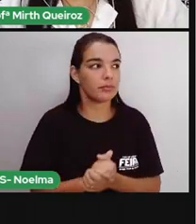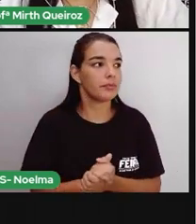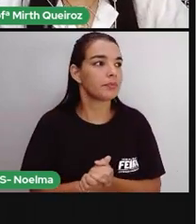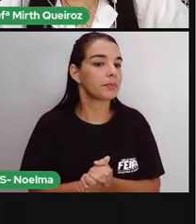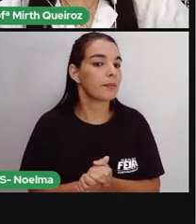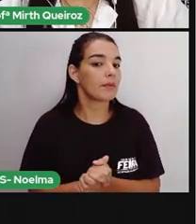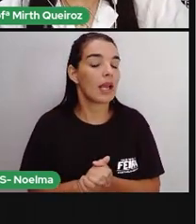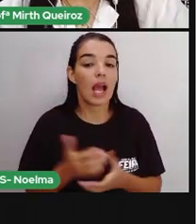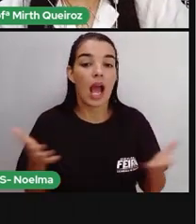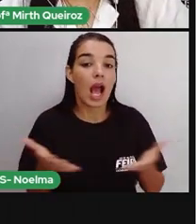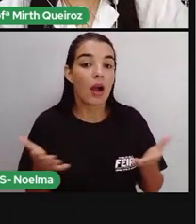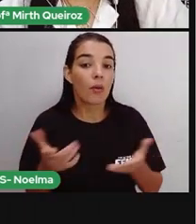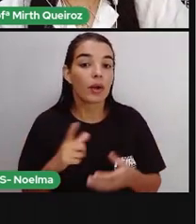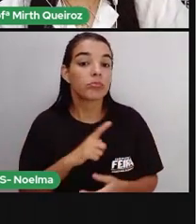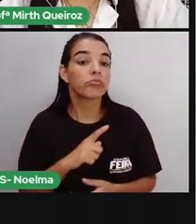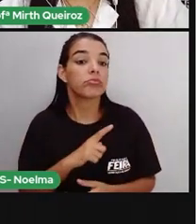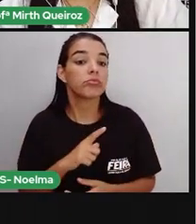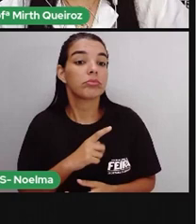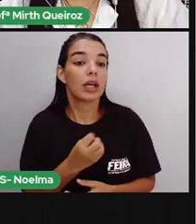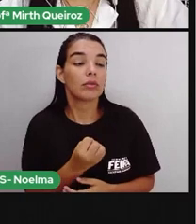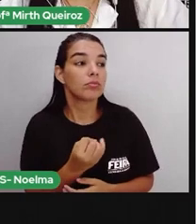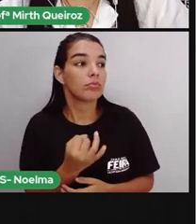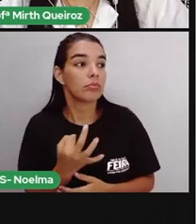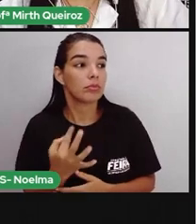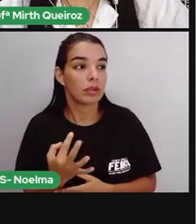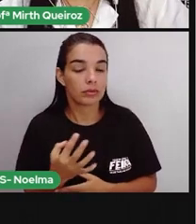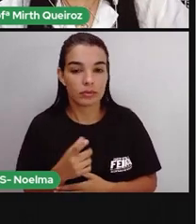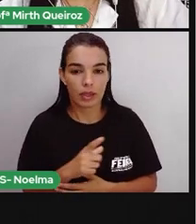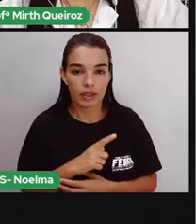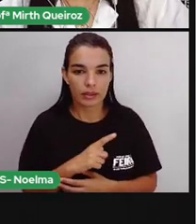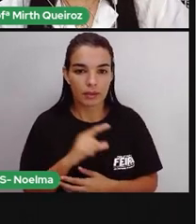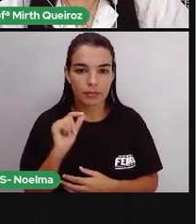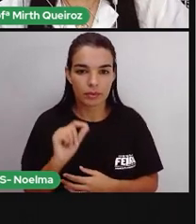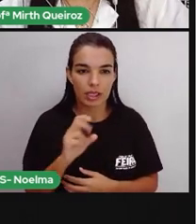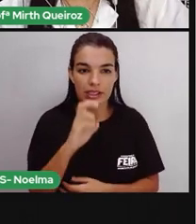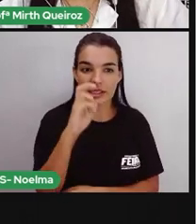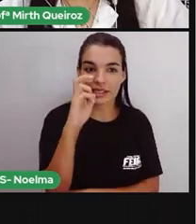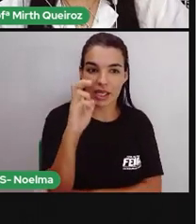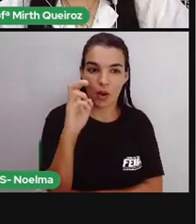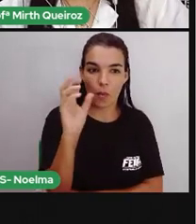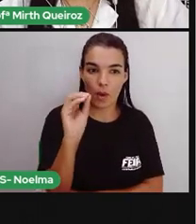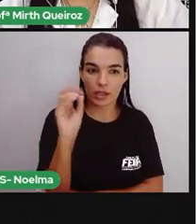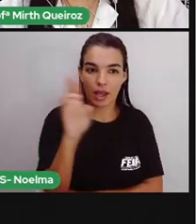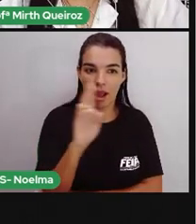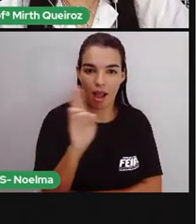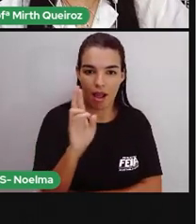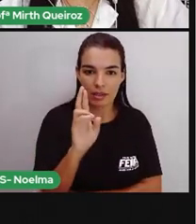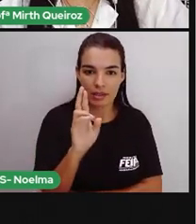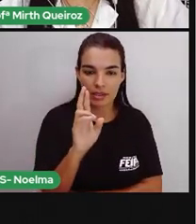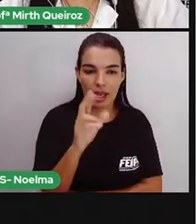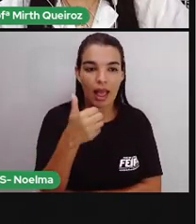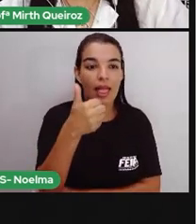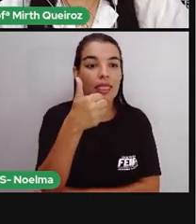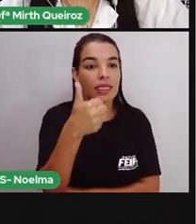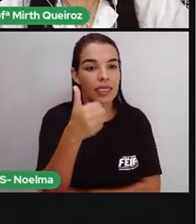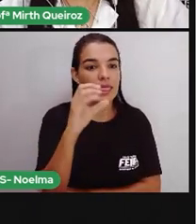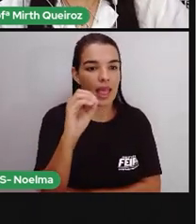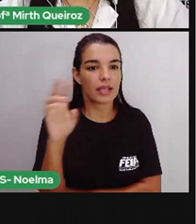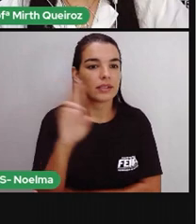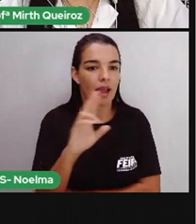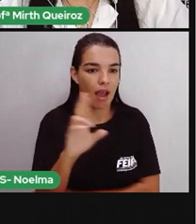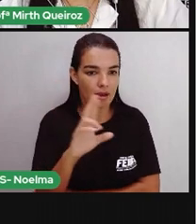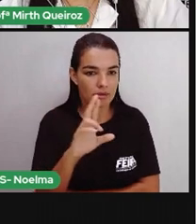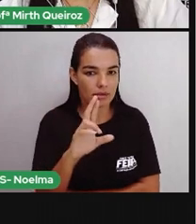E aqui, quanto é que tem? Nós temos 50 reais. Mais 10 reais.